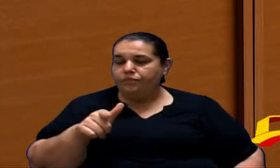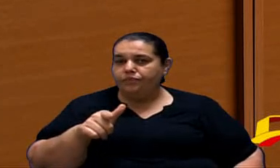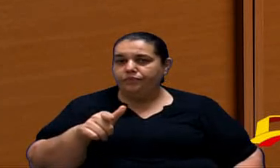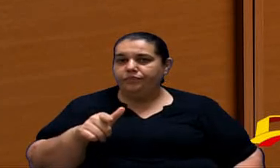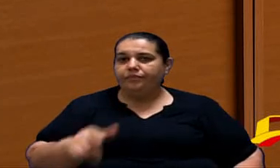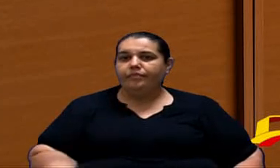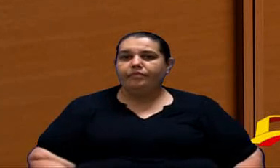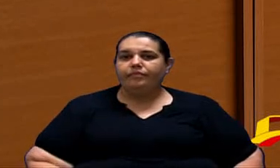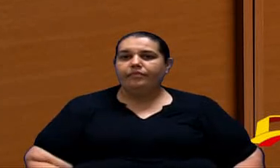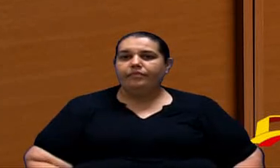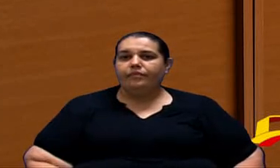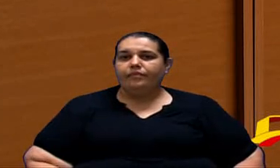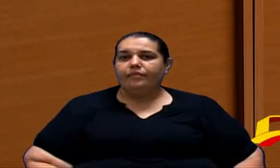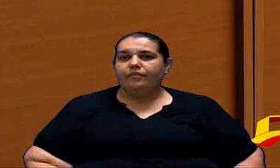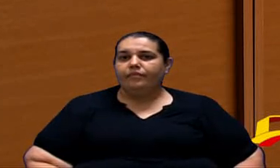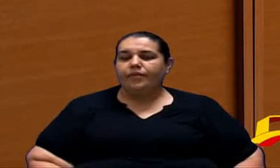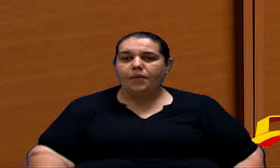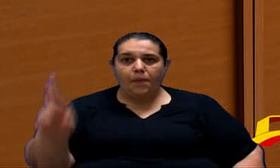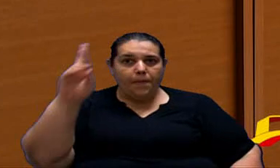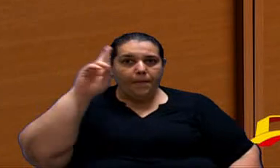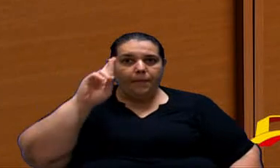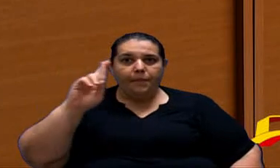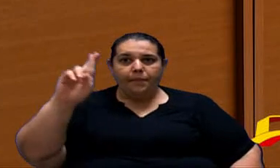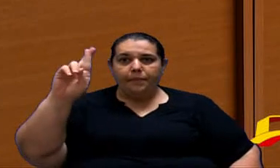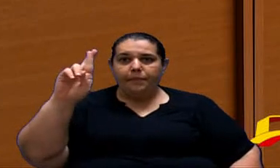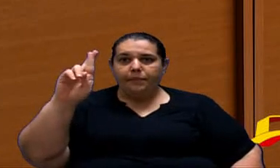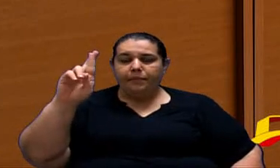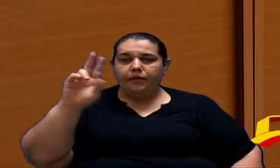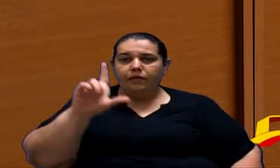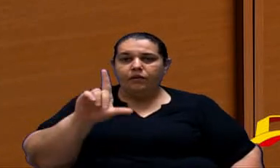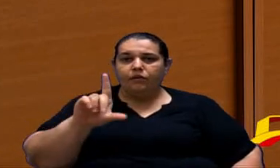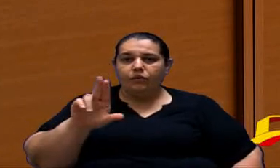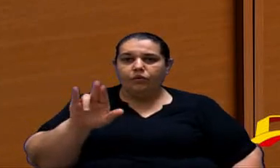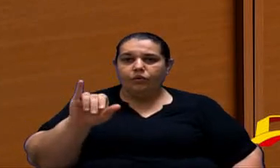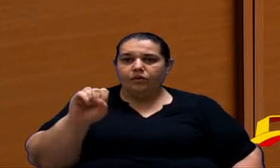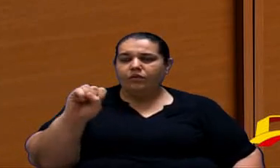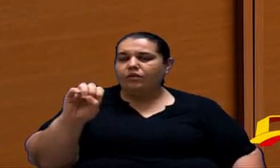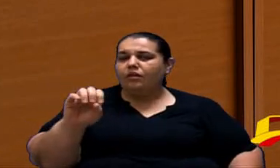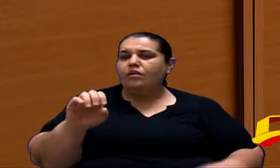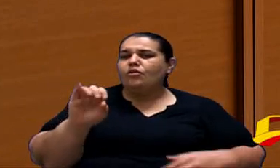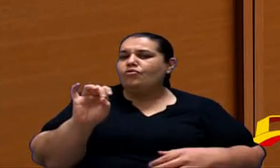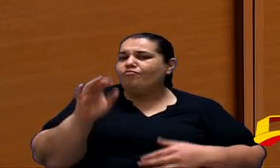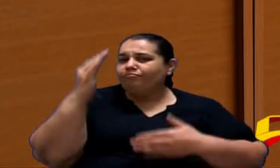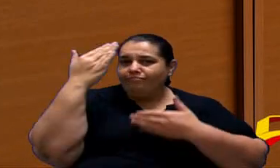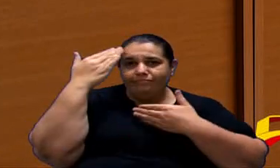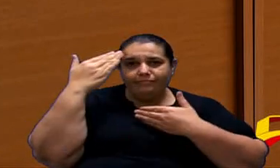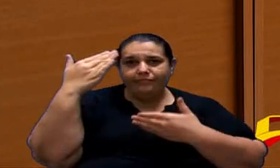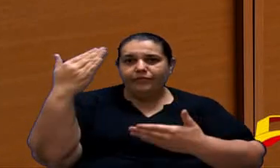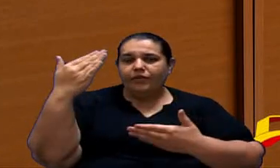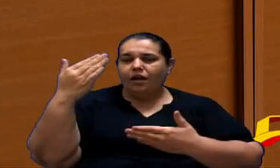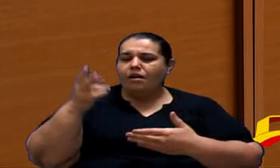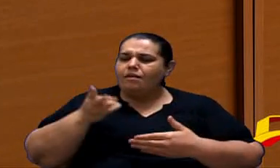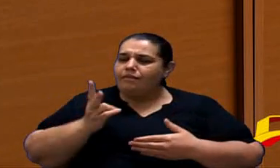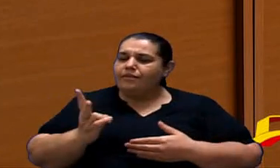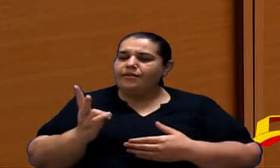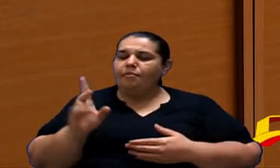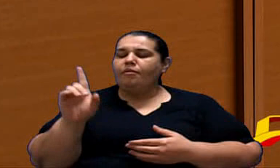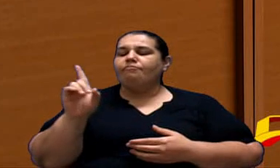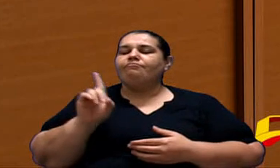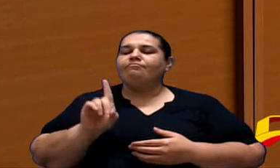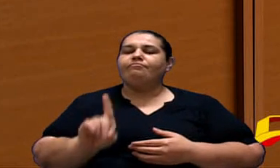nosso presidente Luiz só agradecer Cícero e nos colocar à disposição